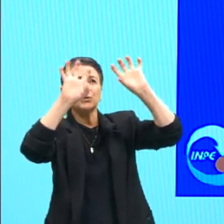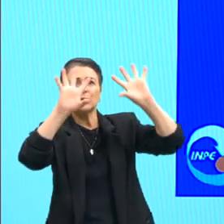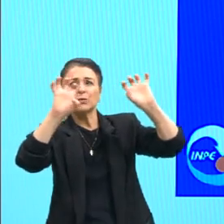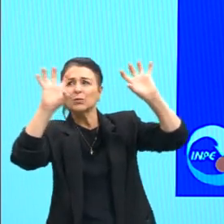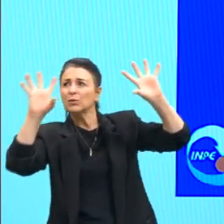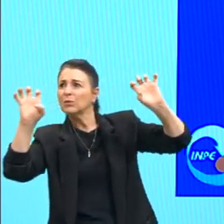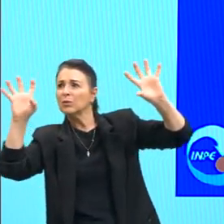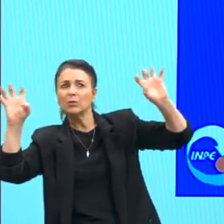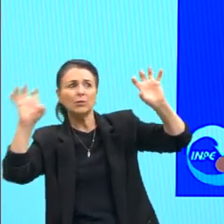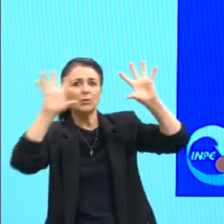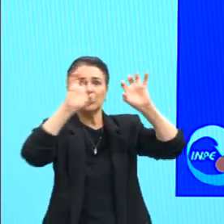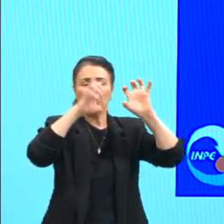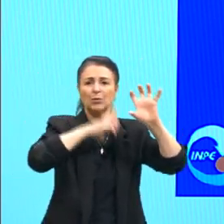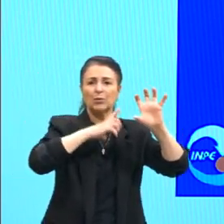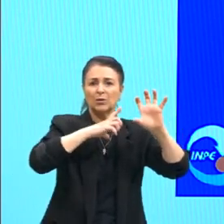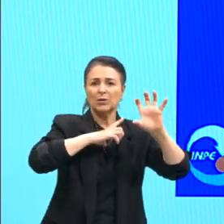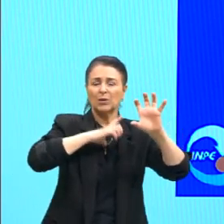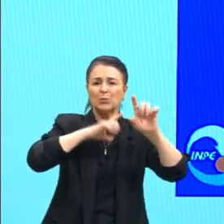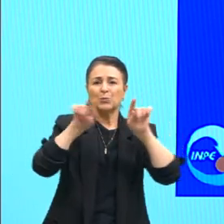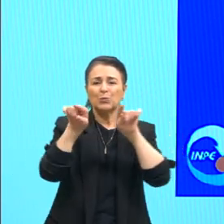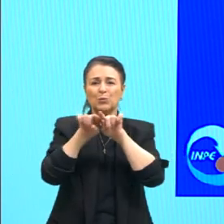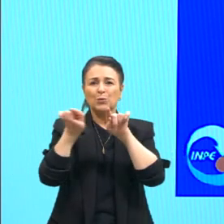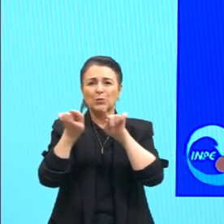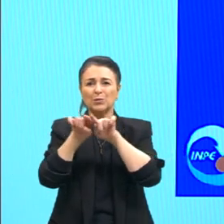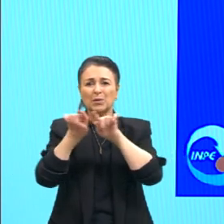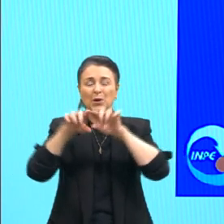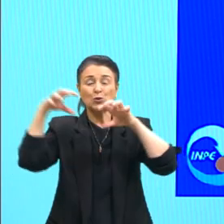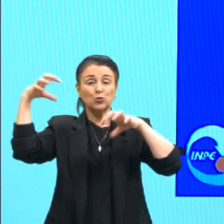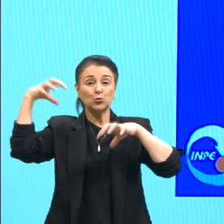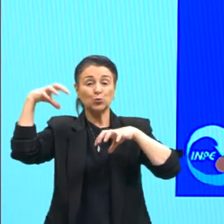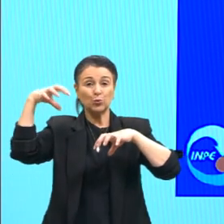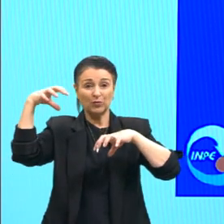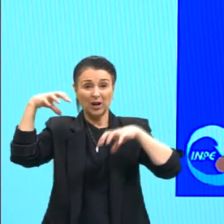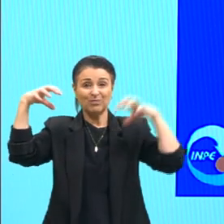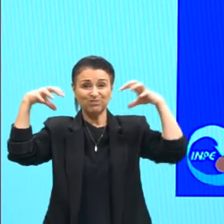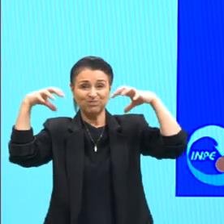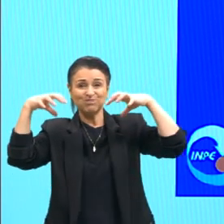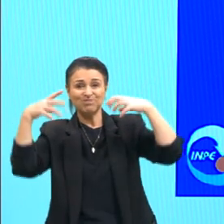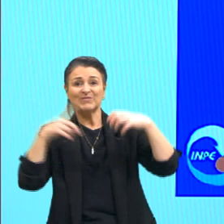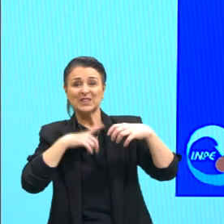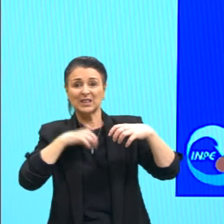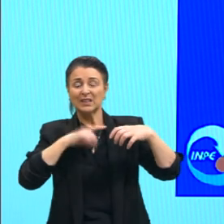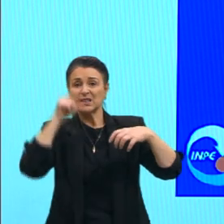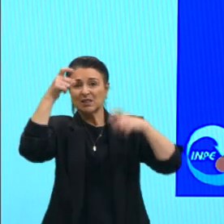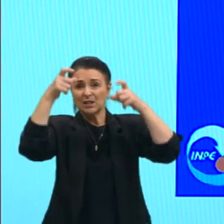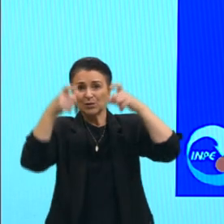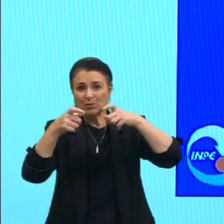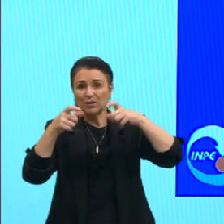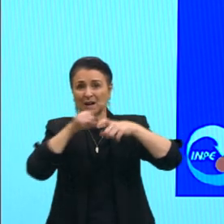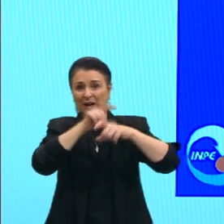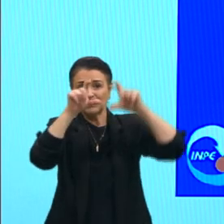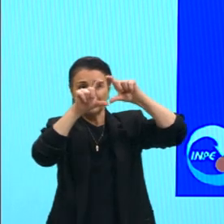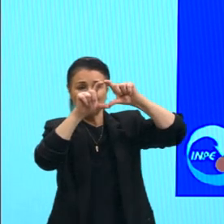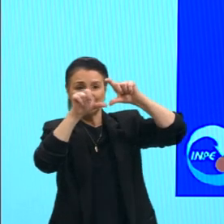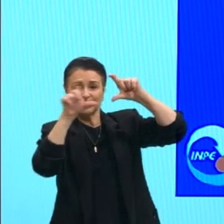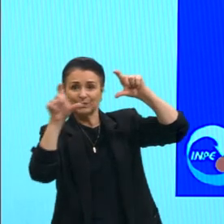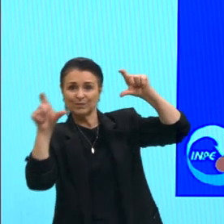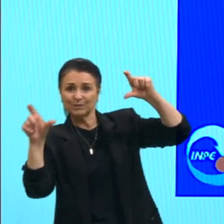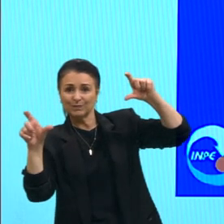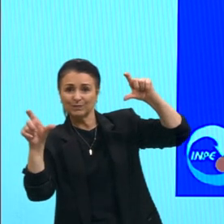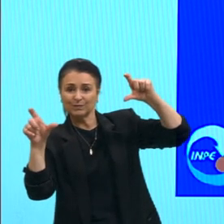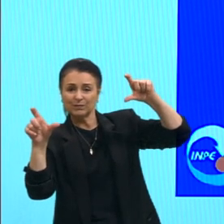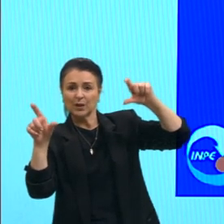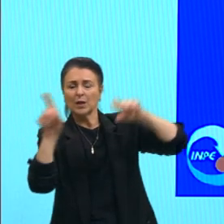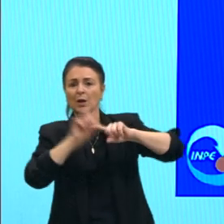né, vai ser, vai ter muita chuva, né, nessa região aqui em algumas, alguns momentos